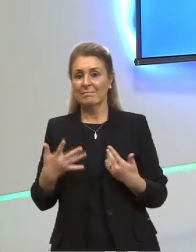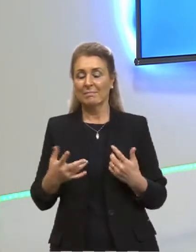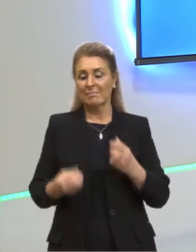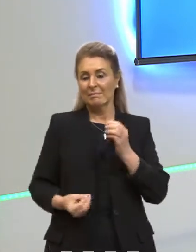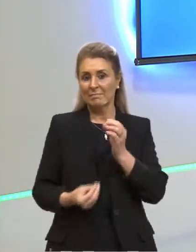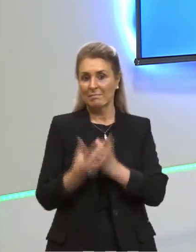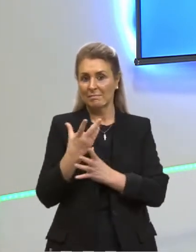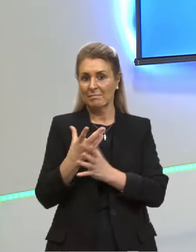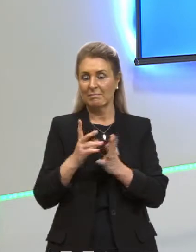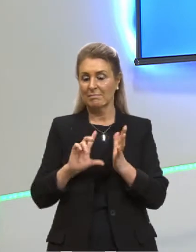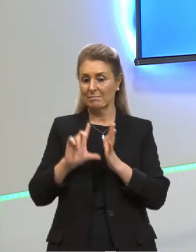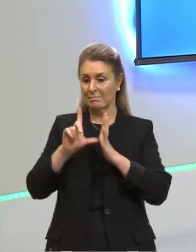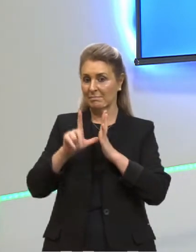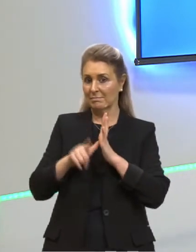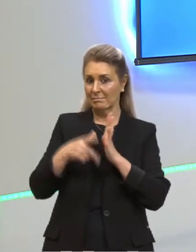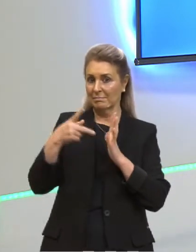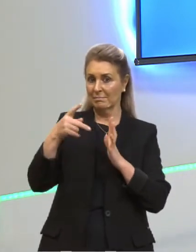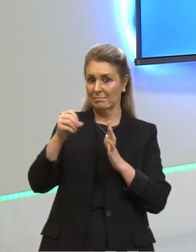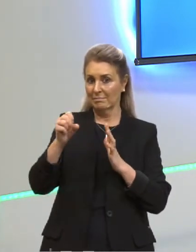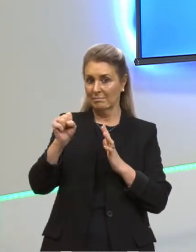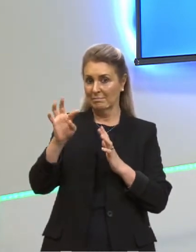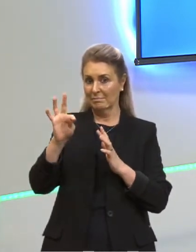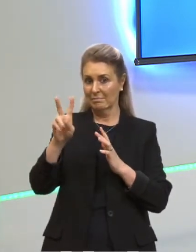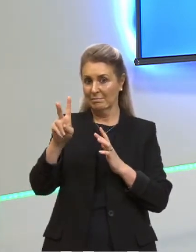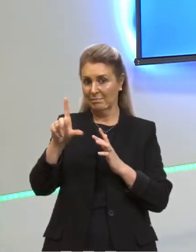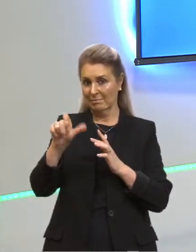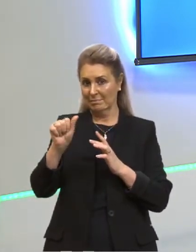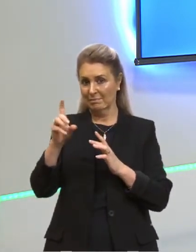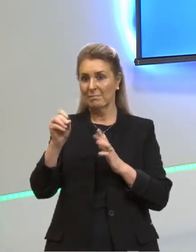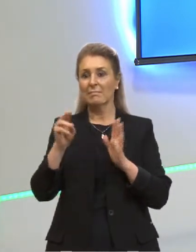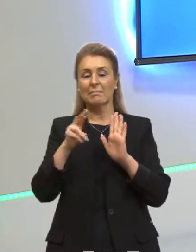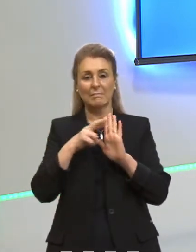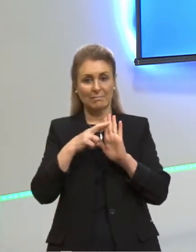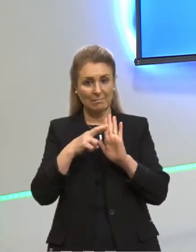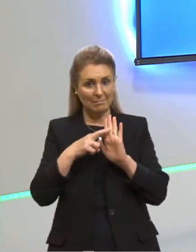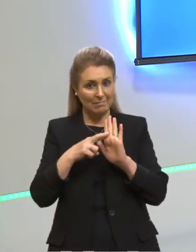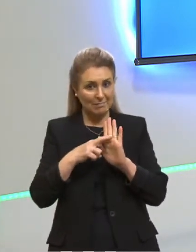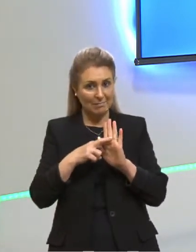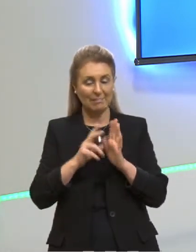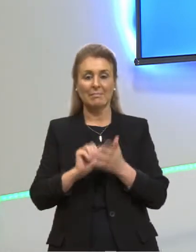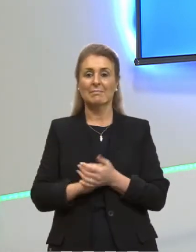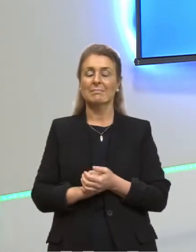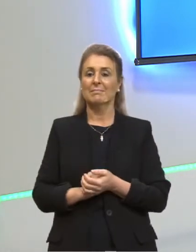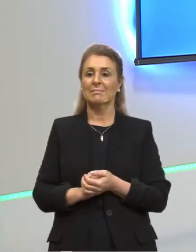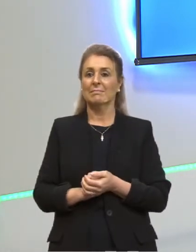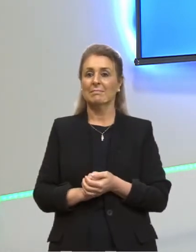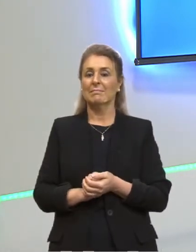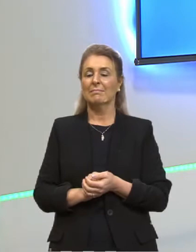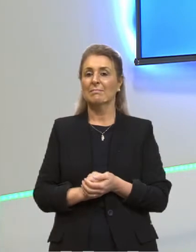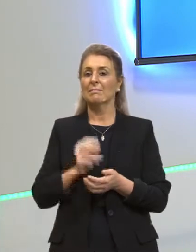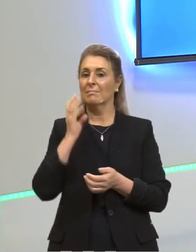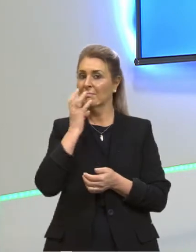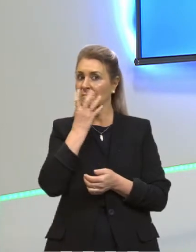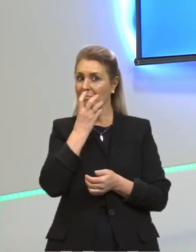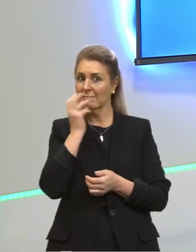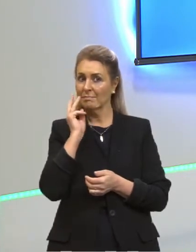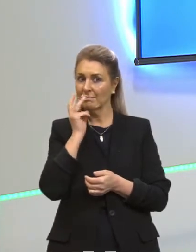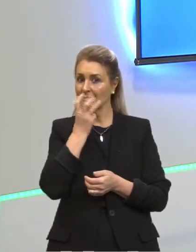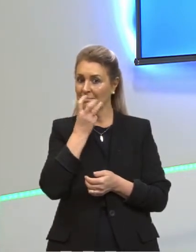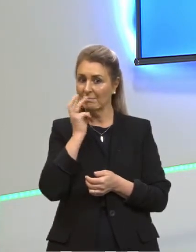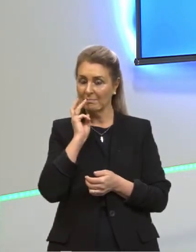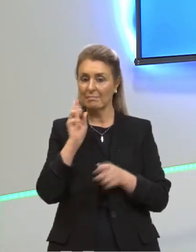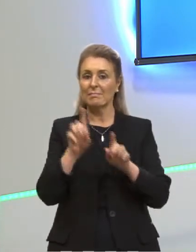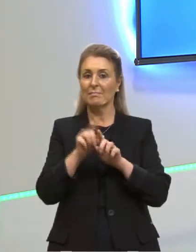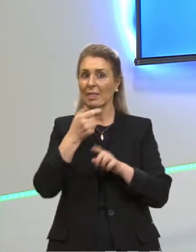postulados, digamos assim, que são regras para o jogo dar certo. Então, foi o que Planck fez, foi o que Einstein fez.